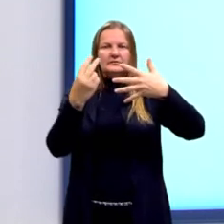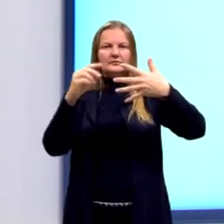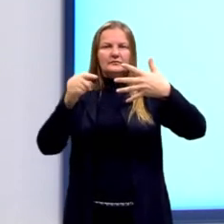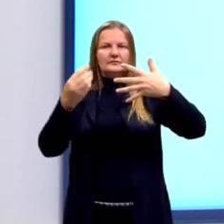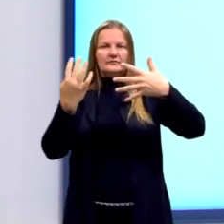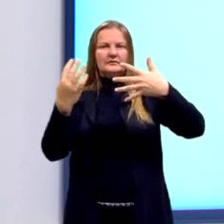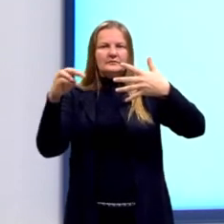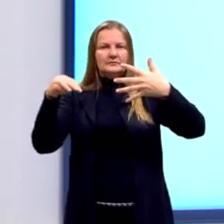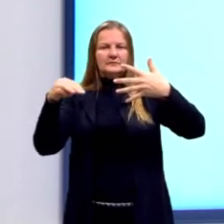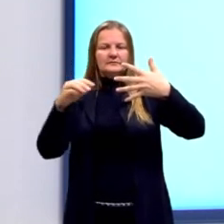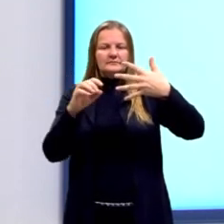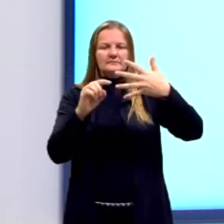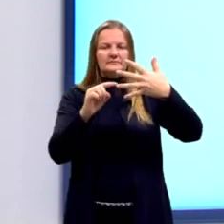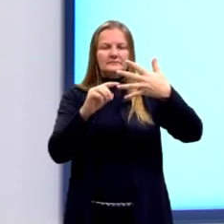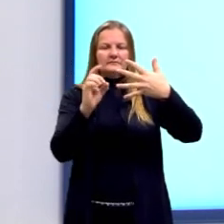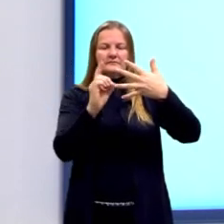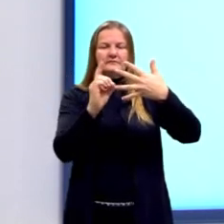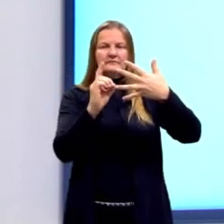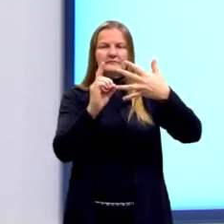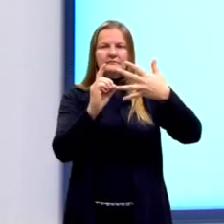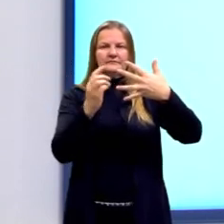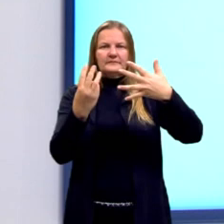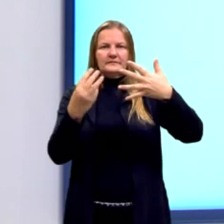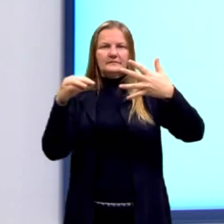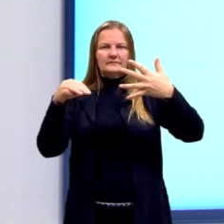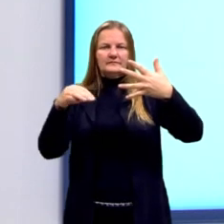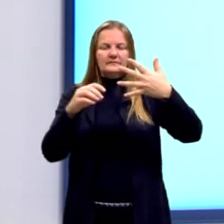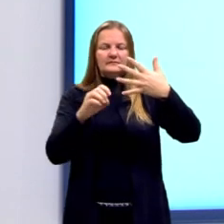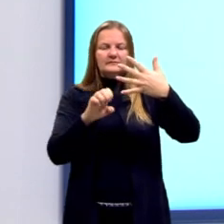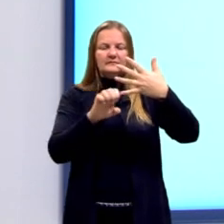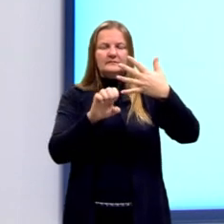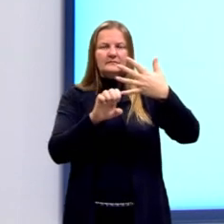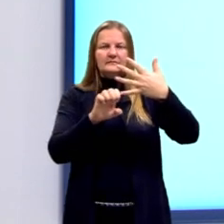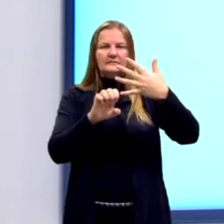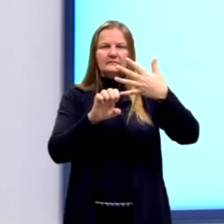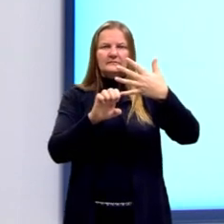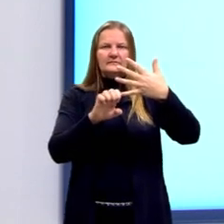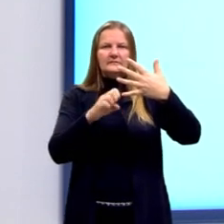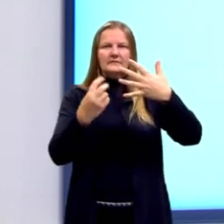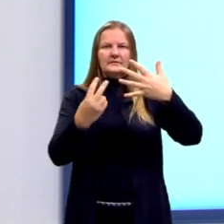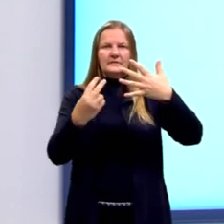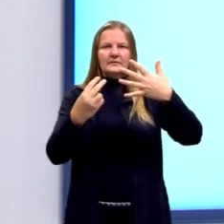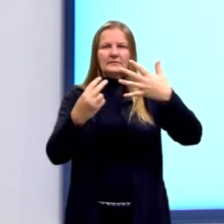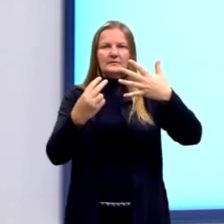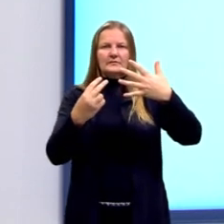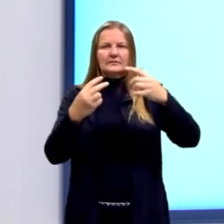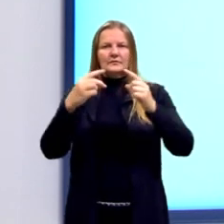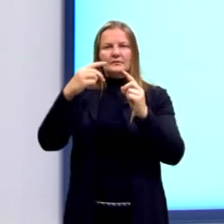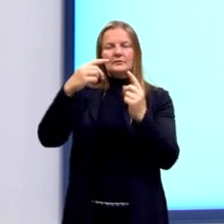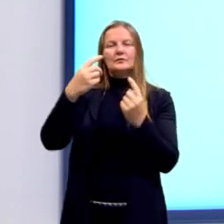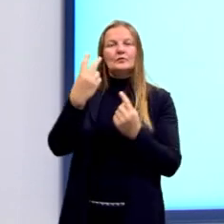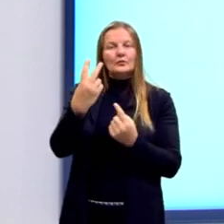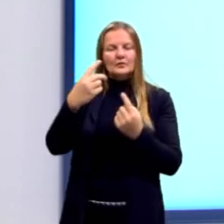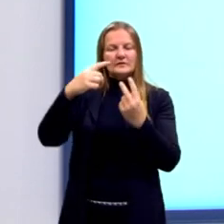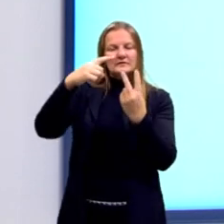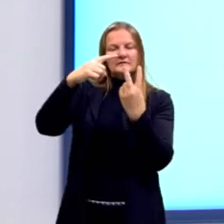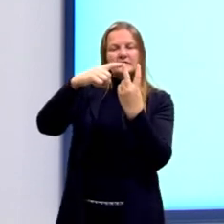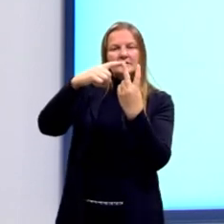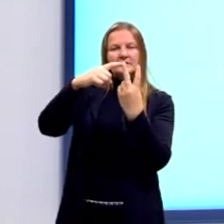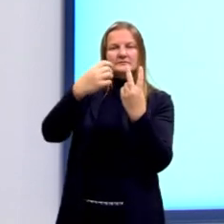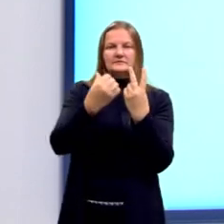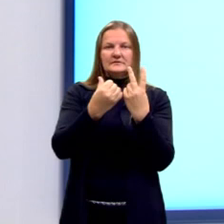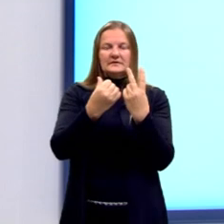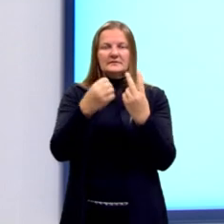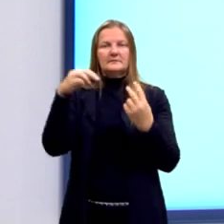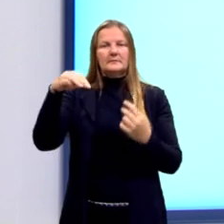,4 metros, letra D 3 metros e letra E 2 raiz de 6 metros. Então, vamos